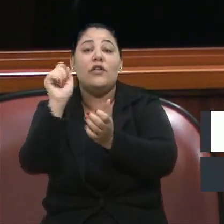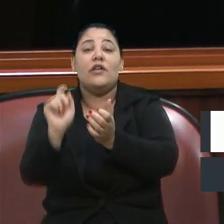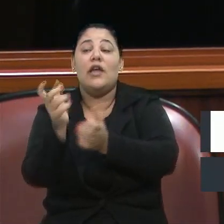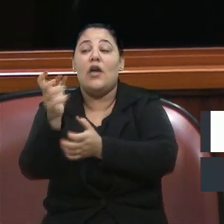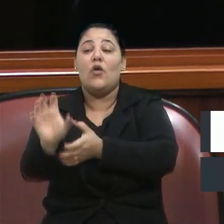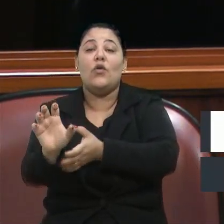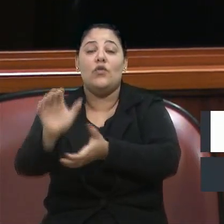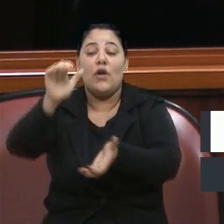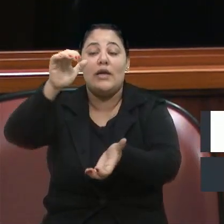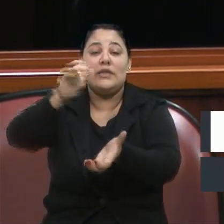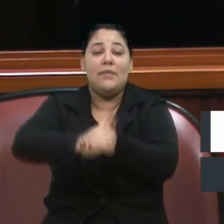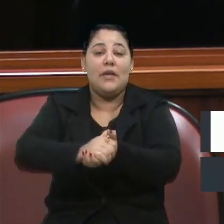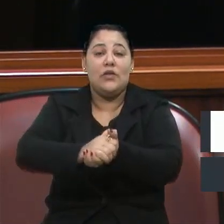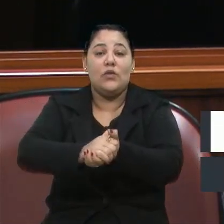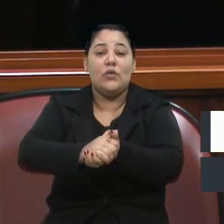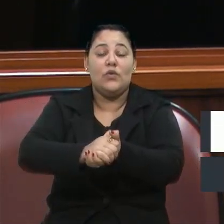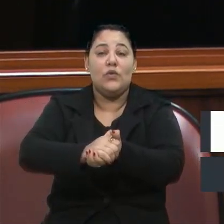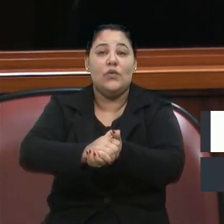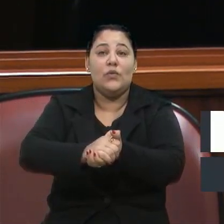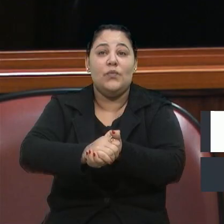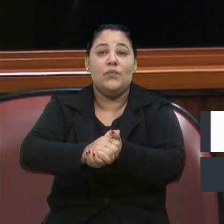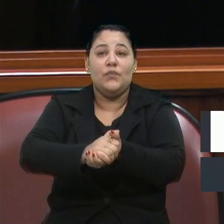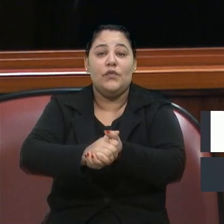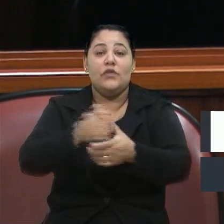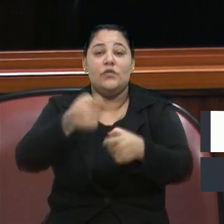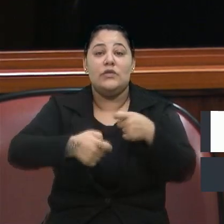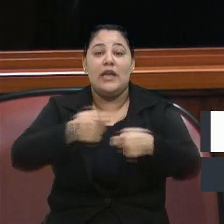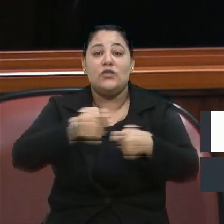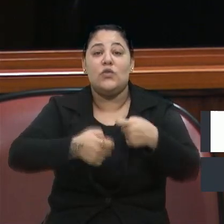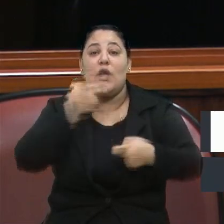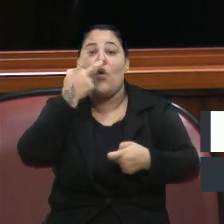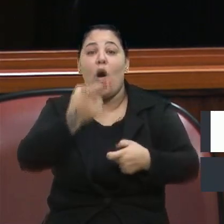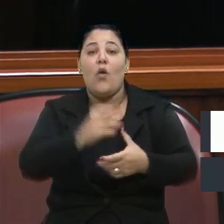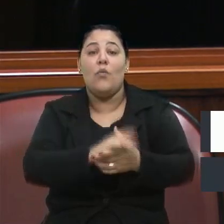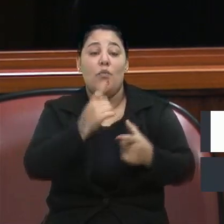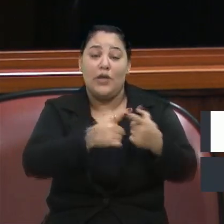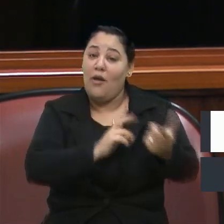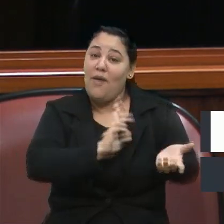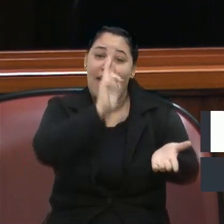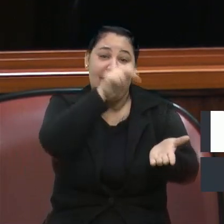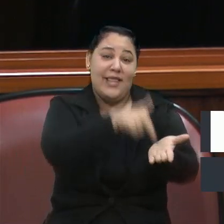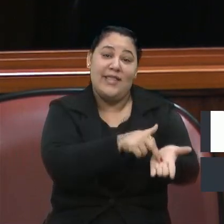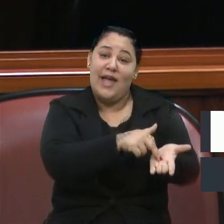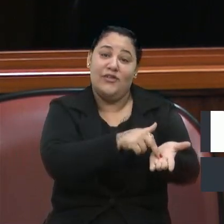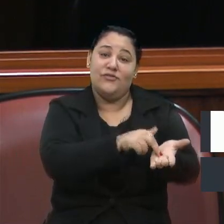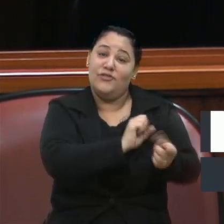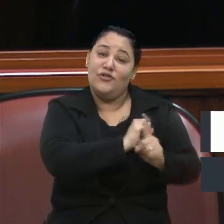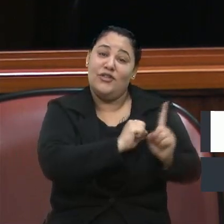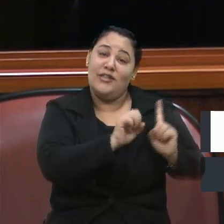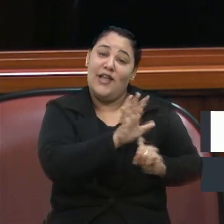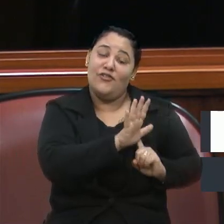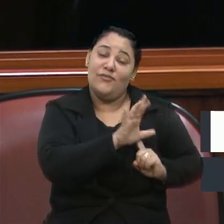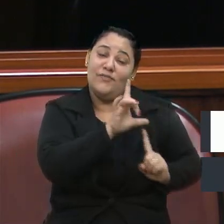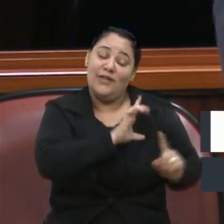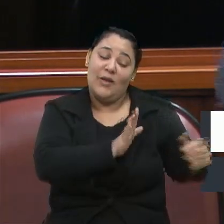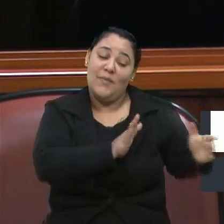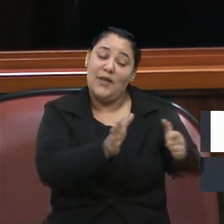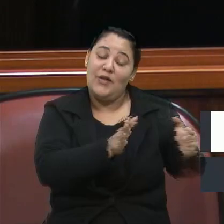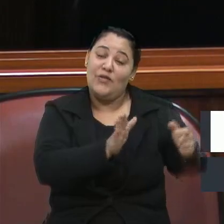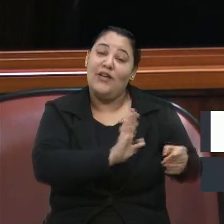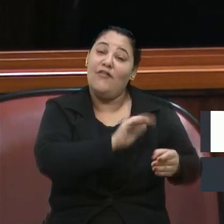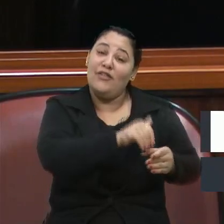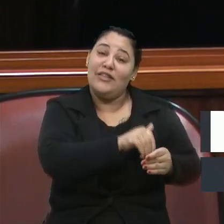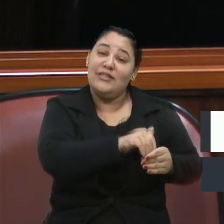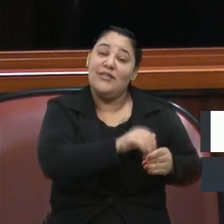casamento homoafetivo, porque isso é uma realidade da sociedade. Estamos num período pré-eleitoral, aí eu quero ver quem é candidato a um